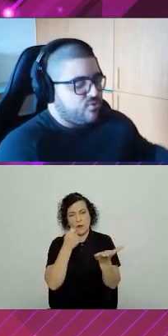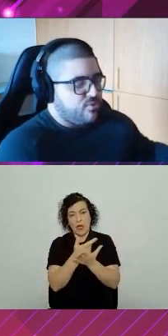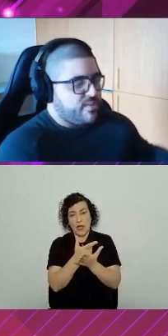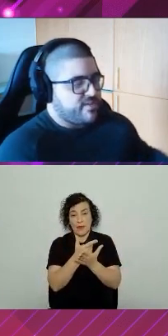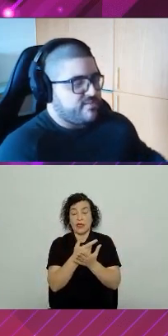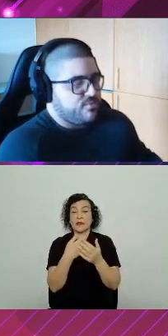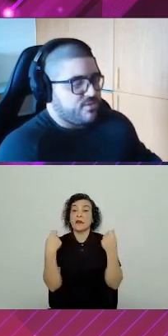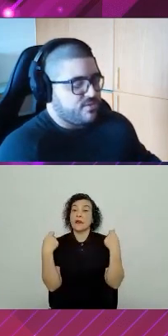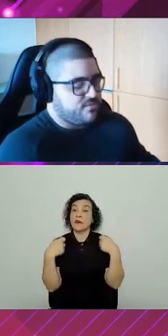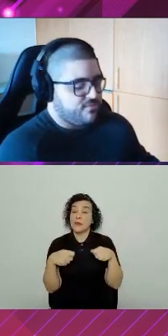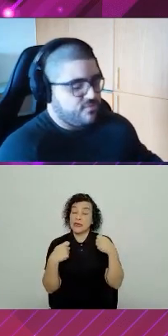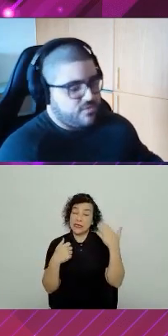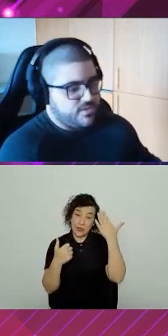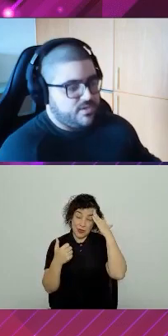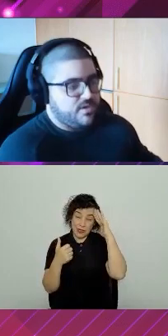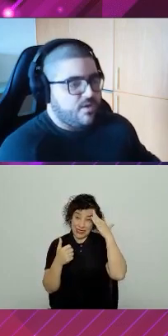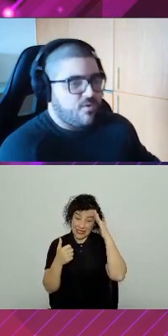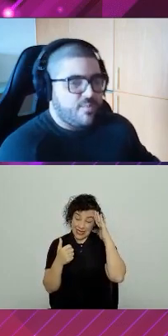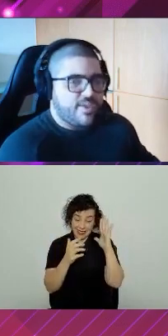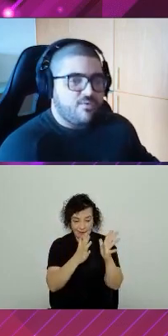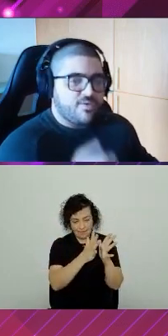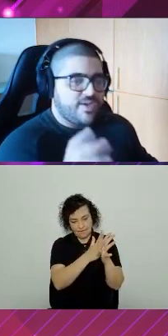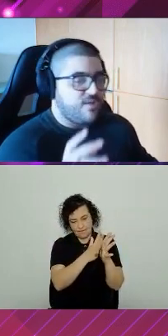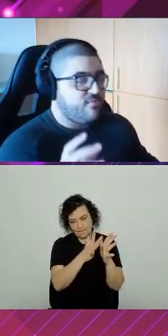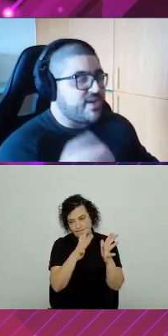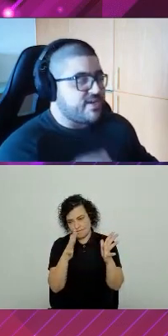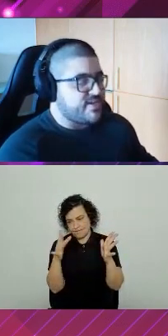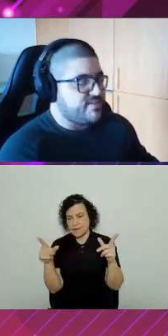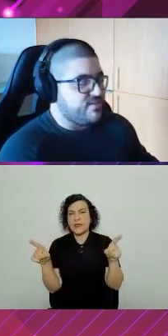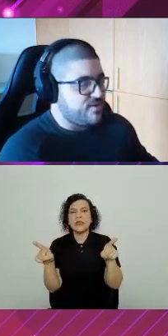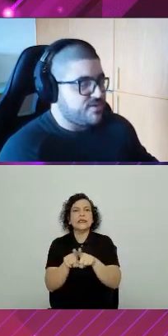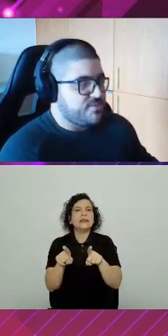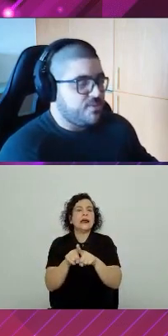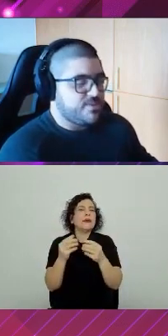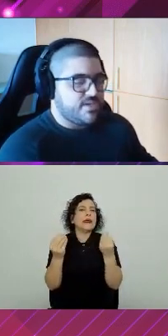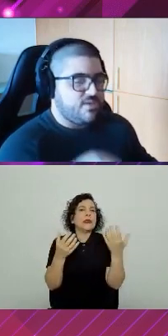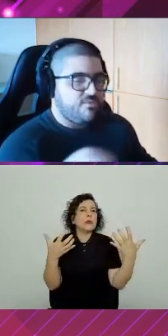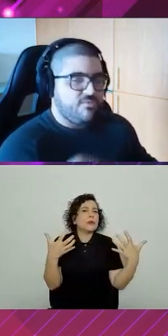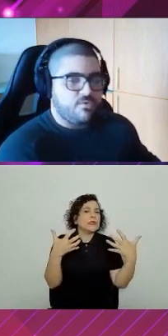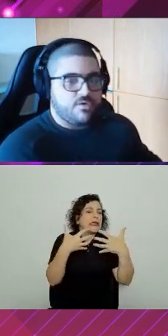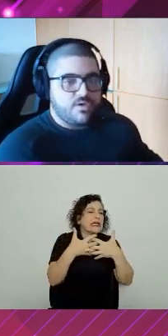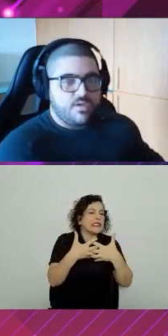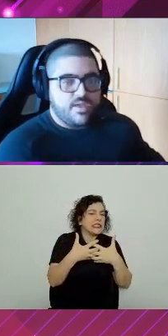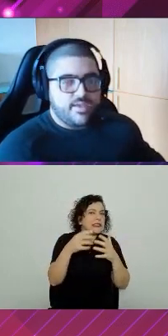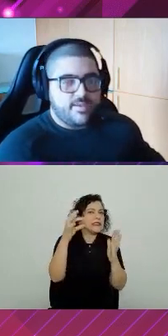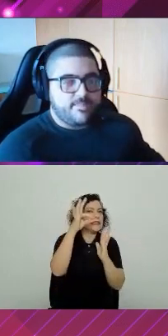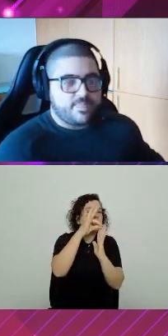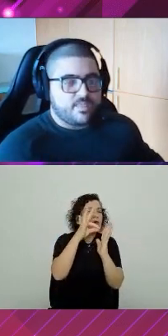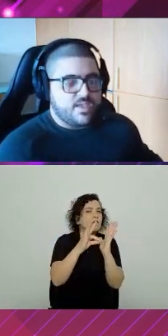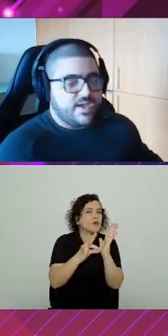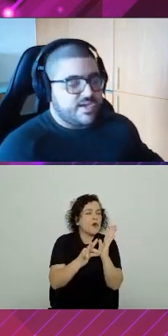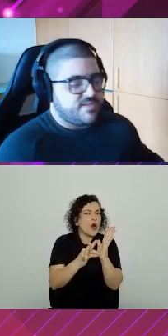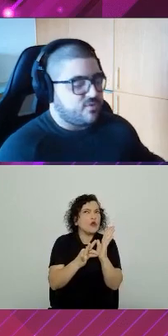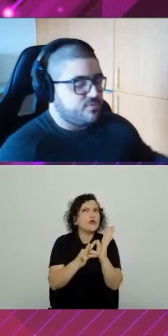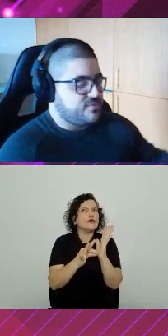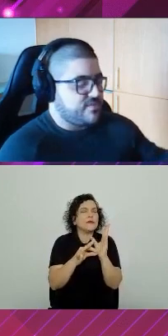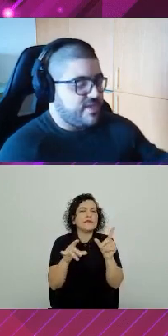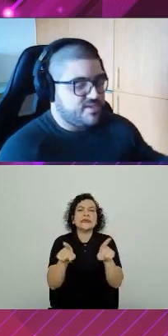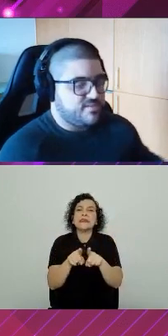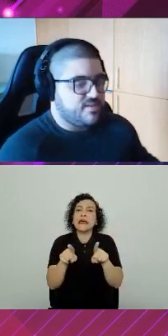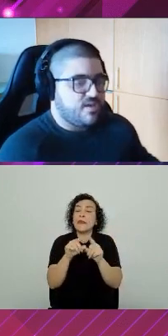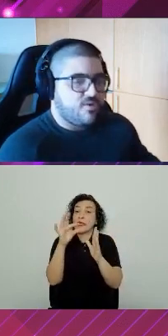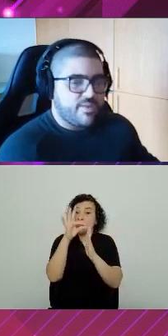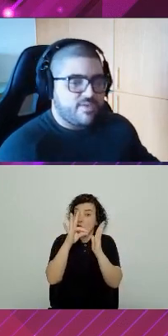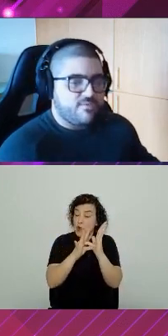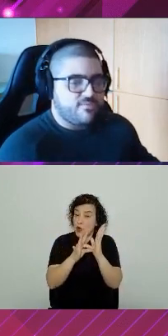entender todo como é que esse monolito funciona, onde é que eu vou encaixar esse código, onde é que eu vou encaixar esse código nos